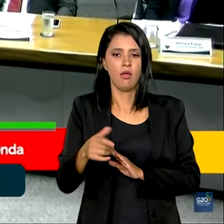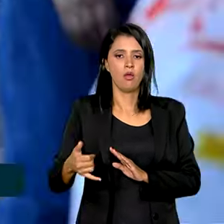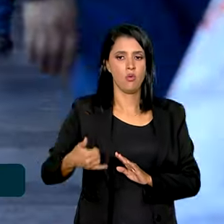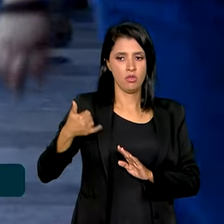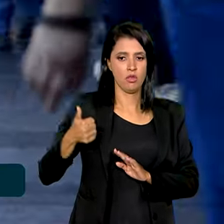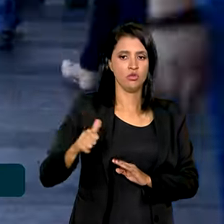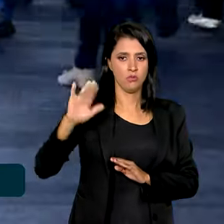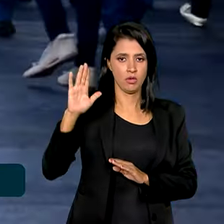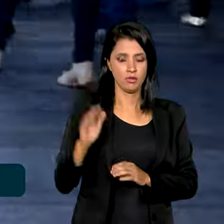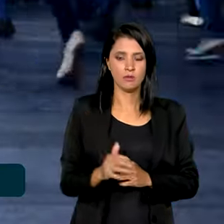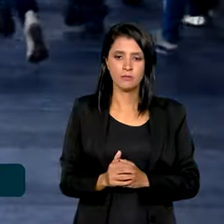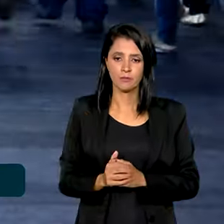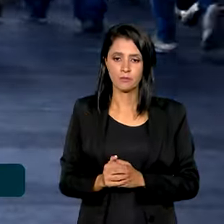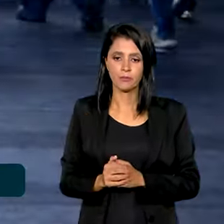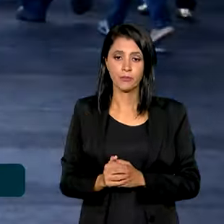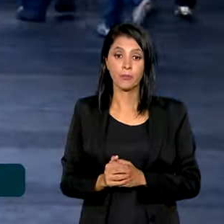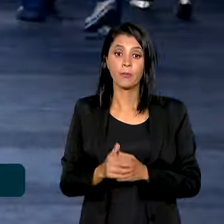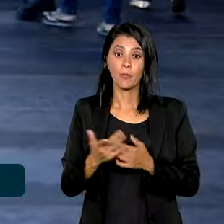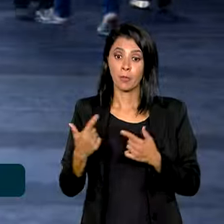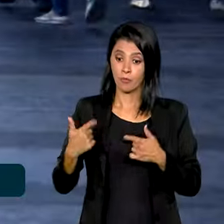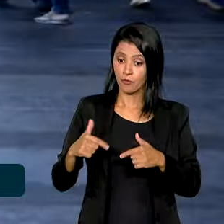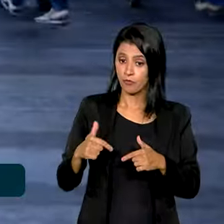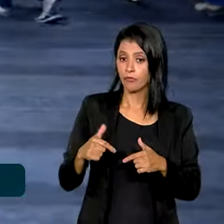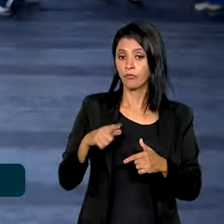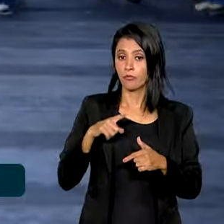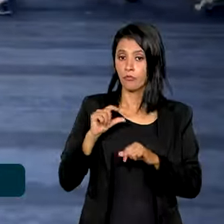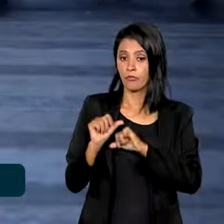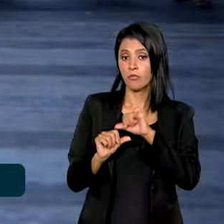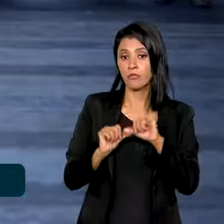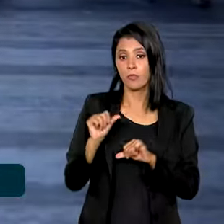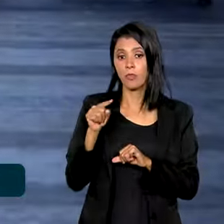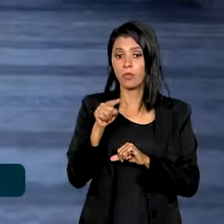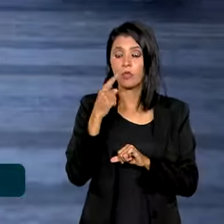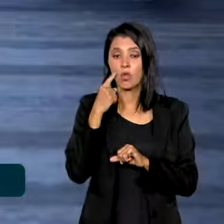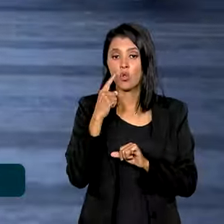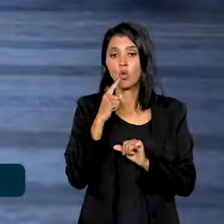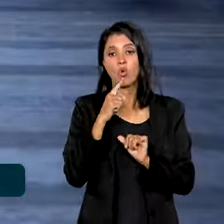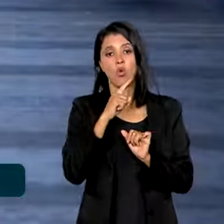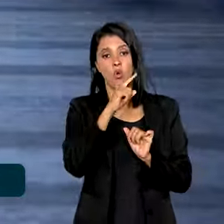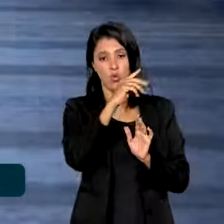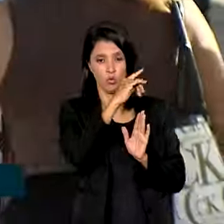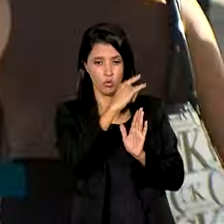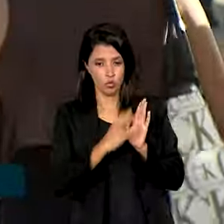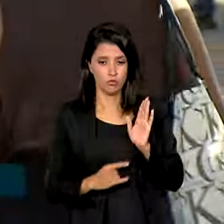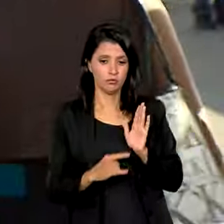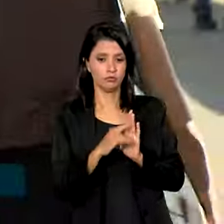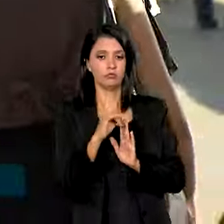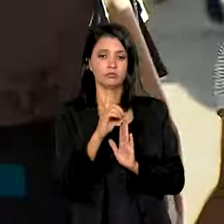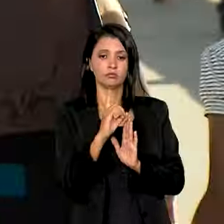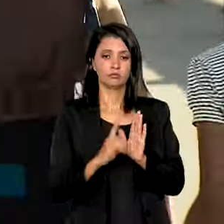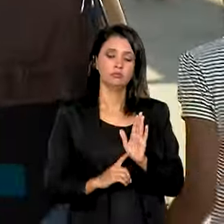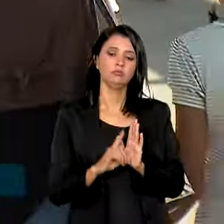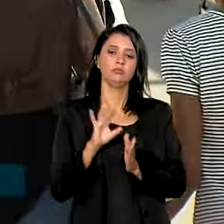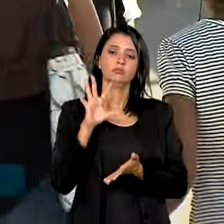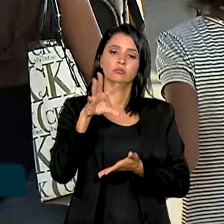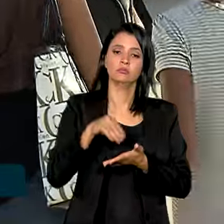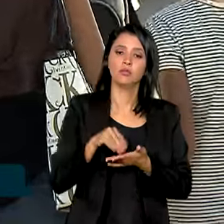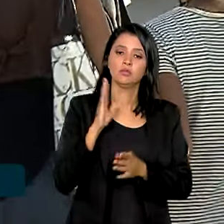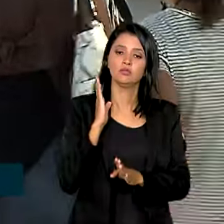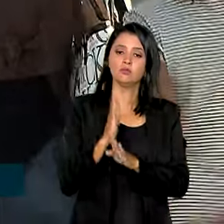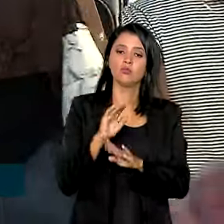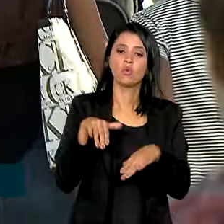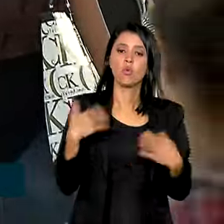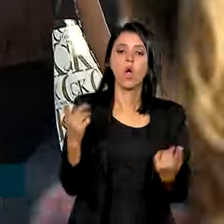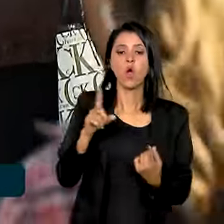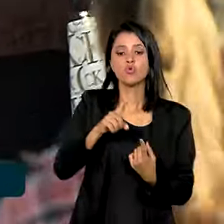maior. Para esse exercício, houve mudança nas fichas da declaração para identificação do tipo